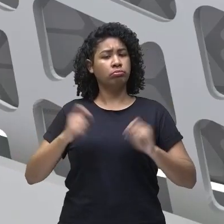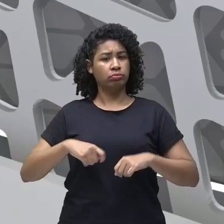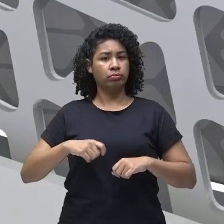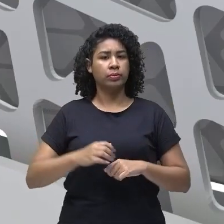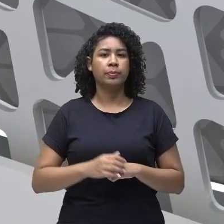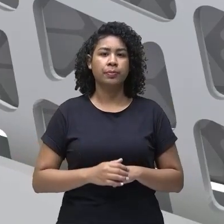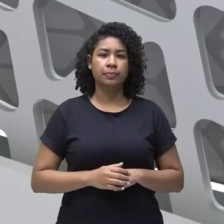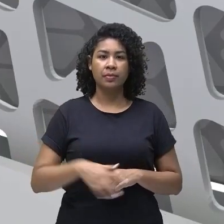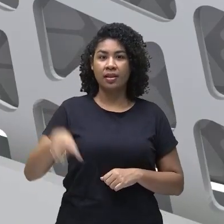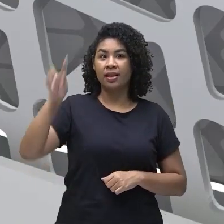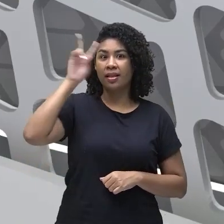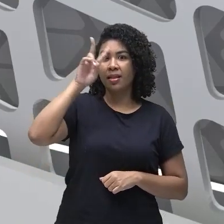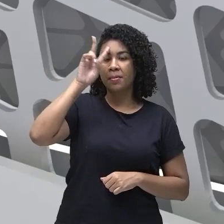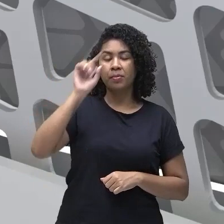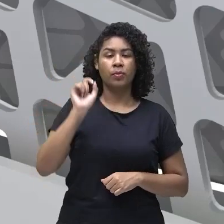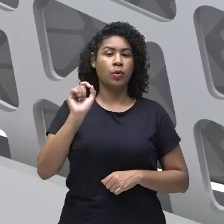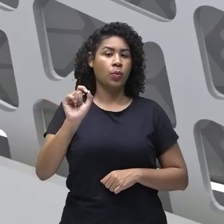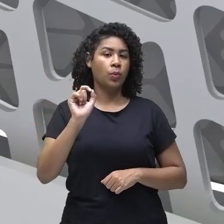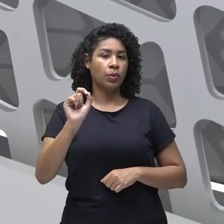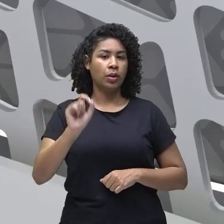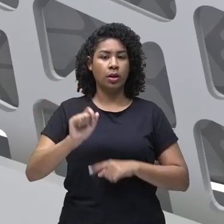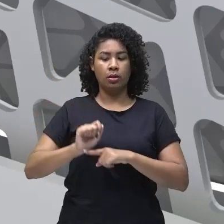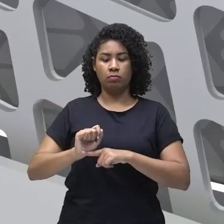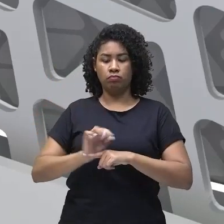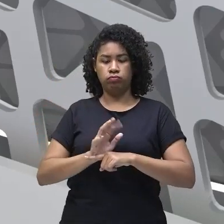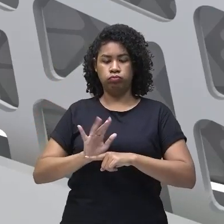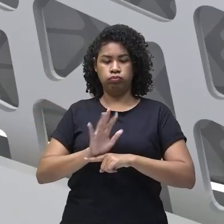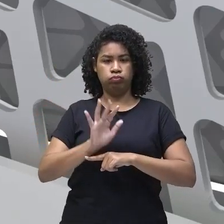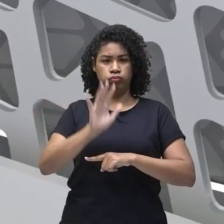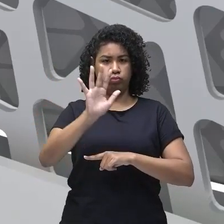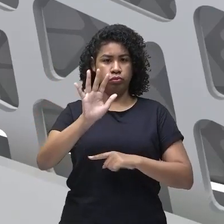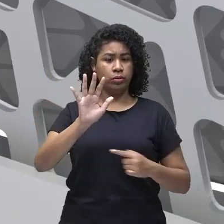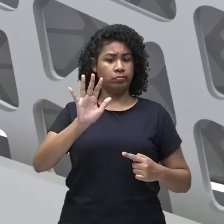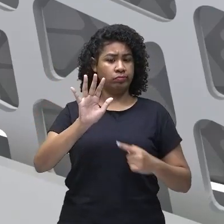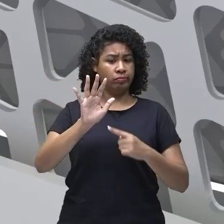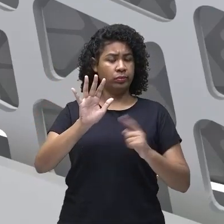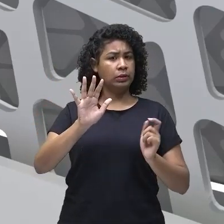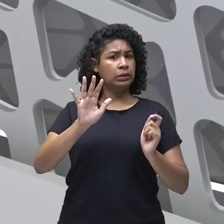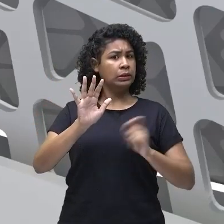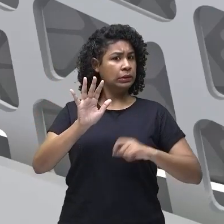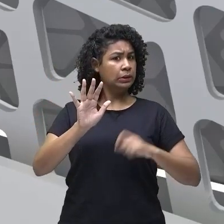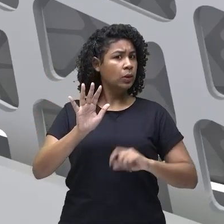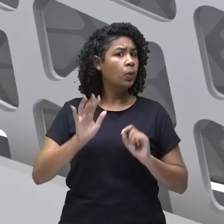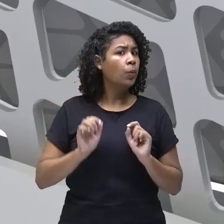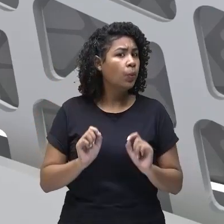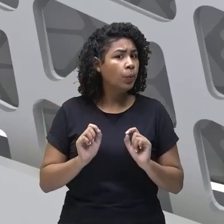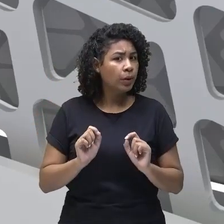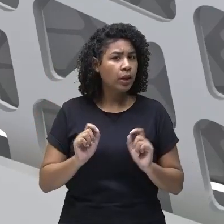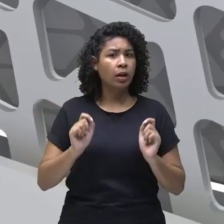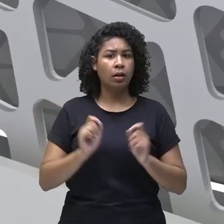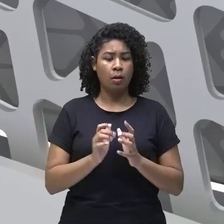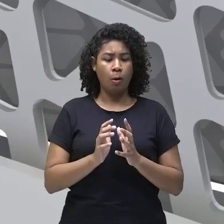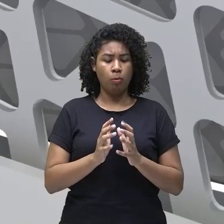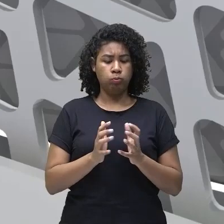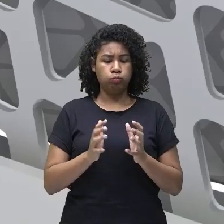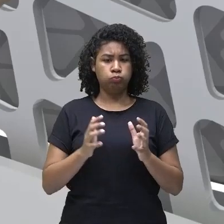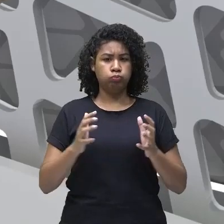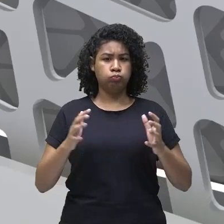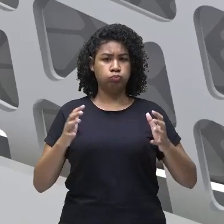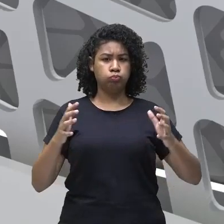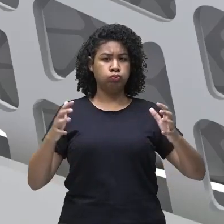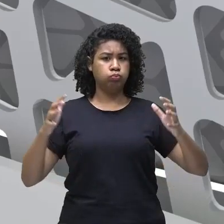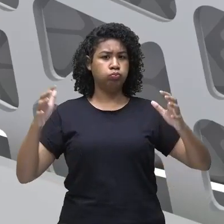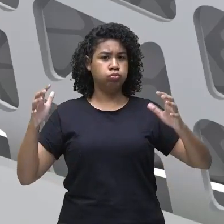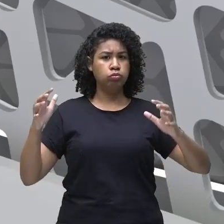esses gases, eles podem também sofrer uma grande quantidade, muitos gases jogados na